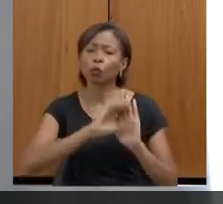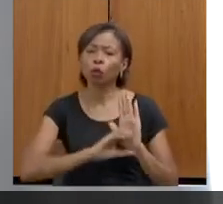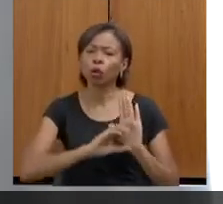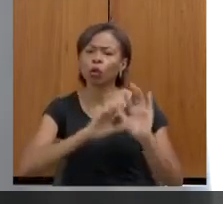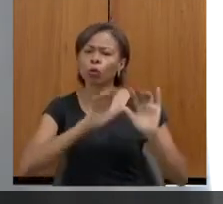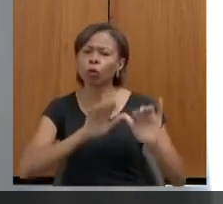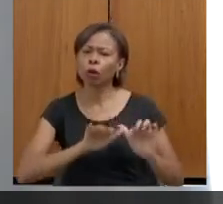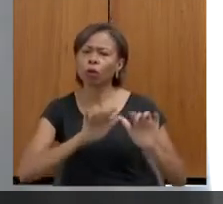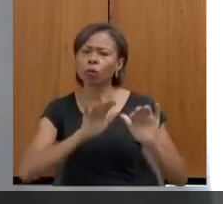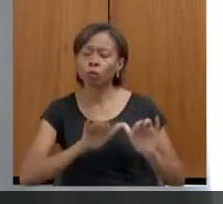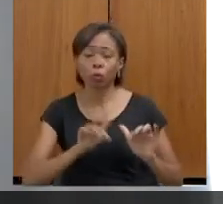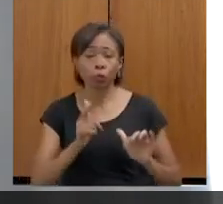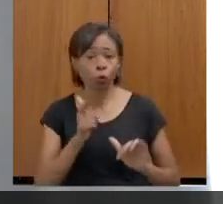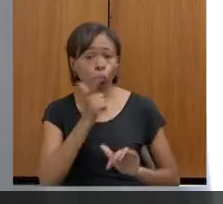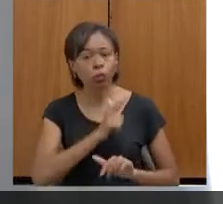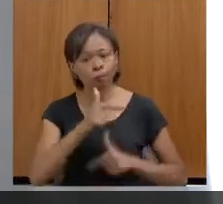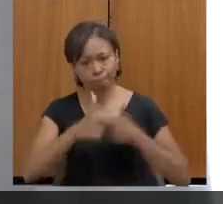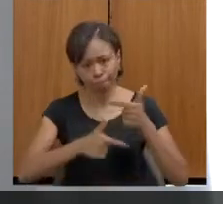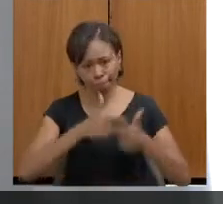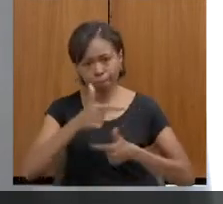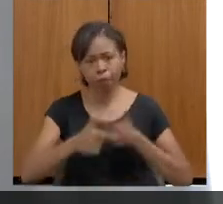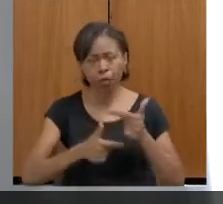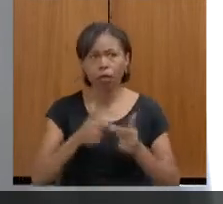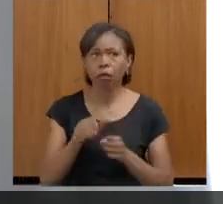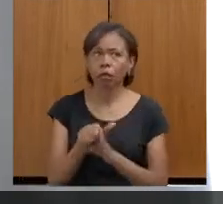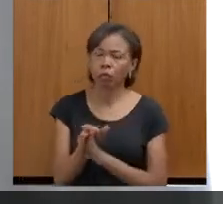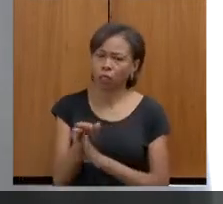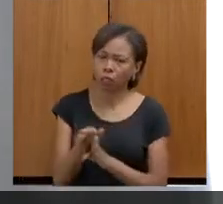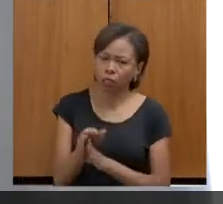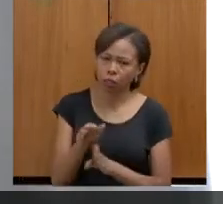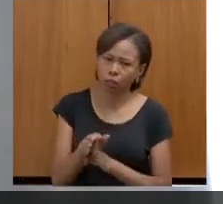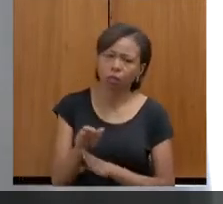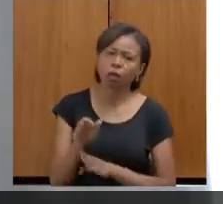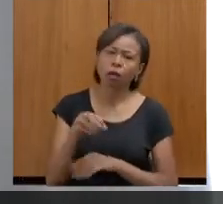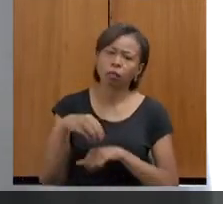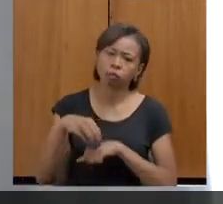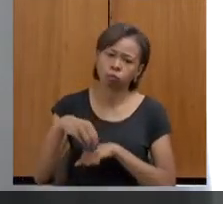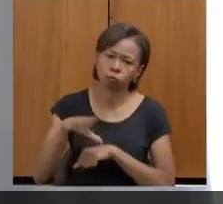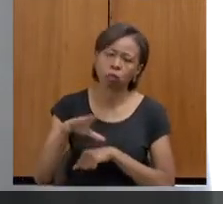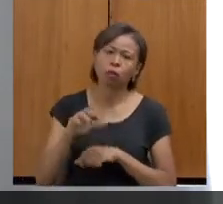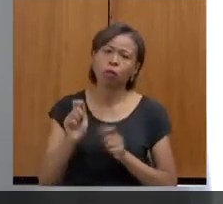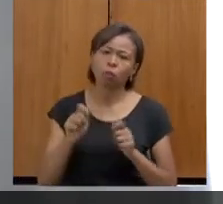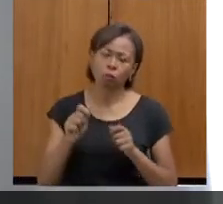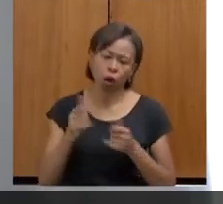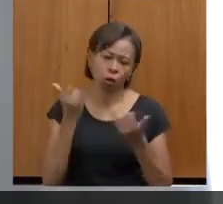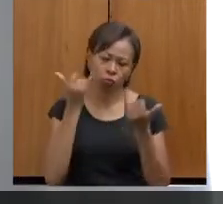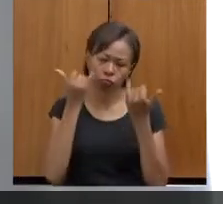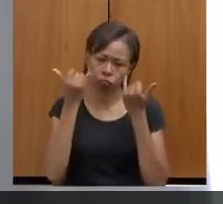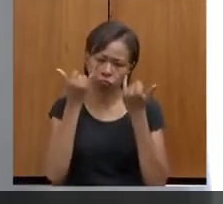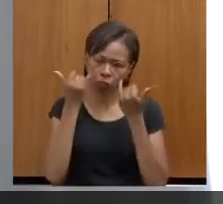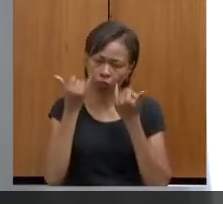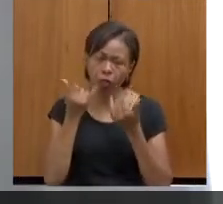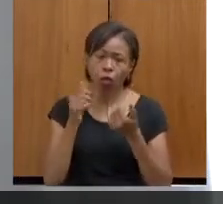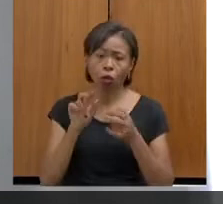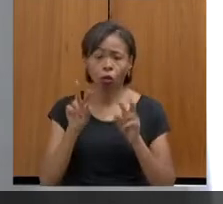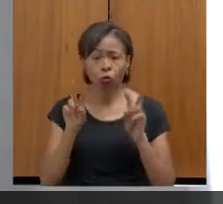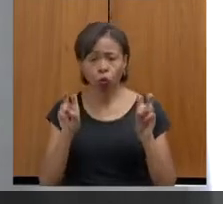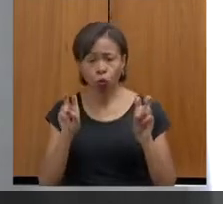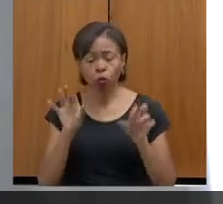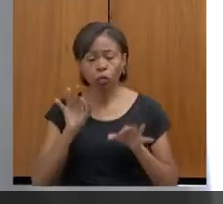ter ali um direcionamento, orientação com relação a outras medidas jurídicas que